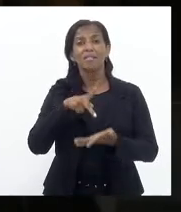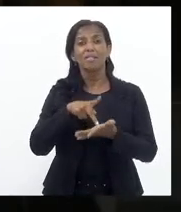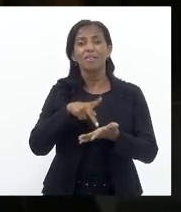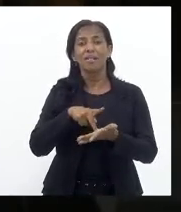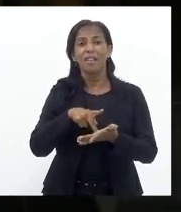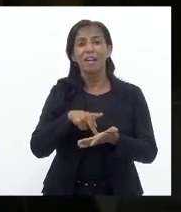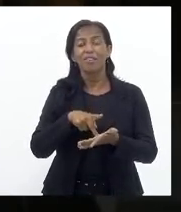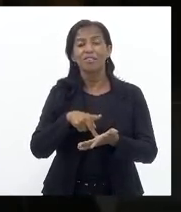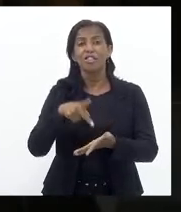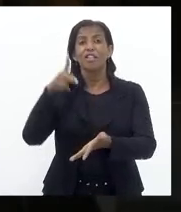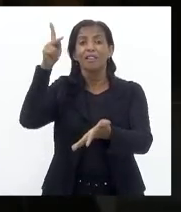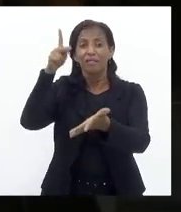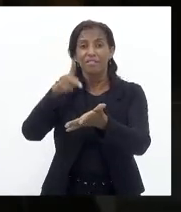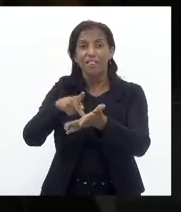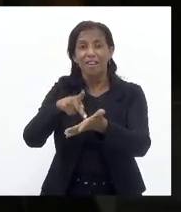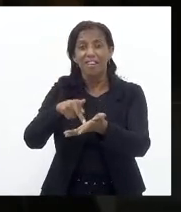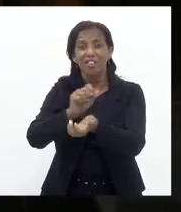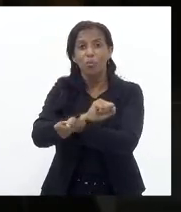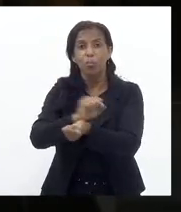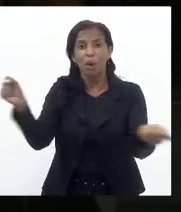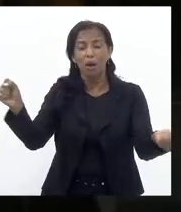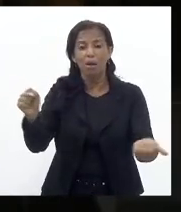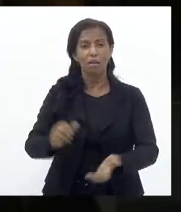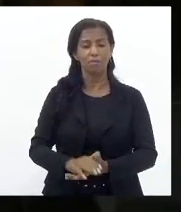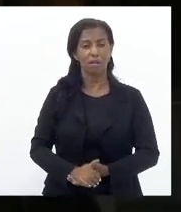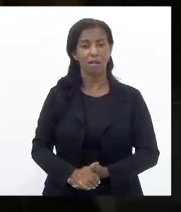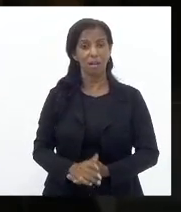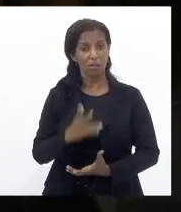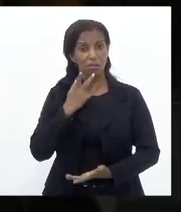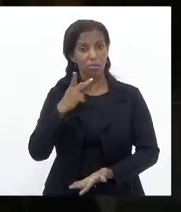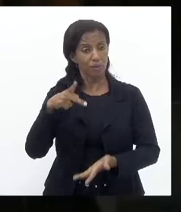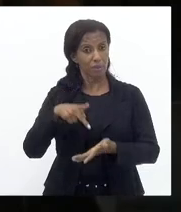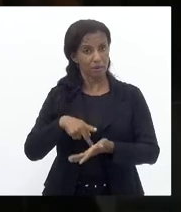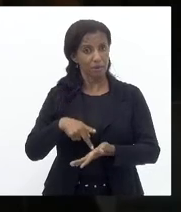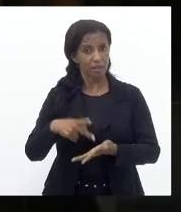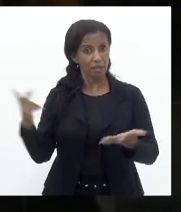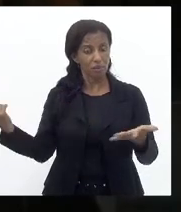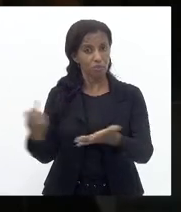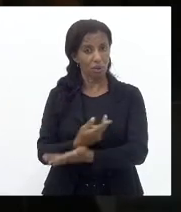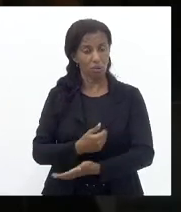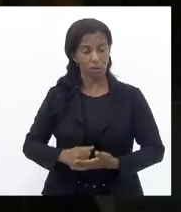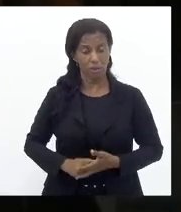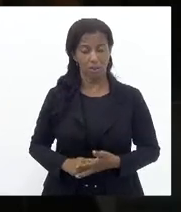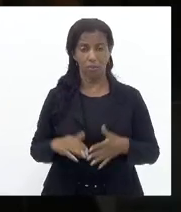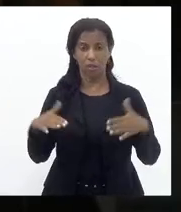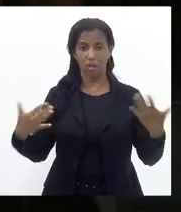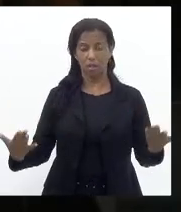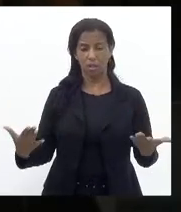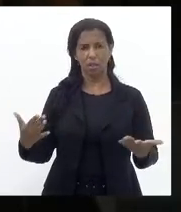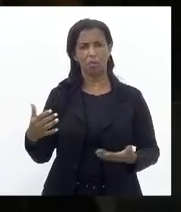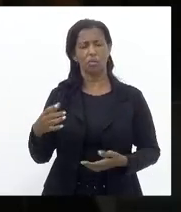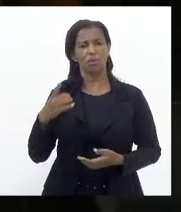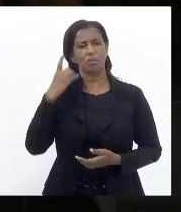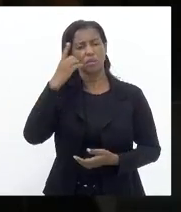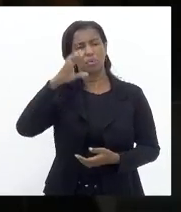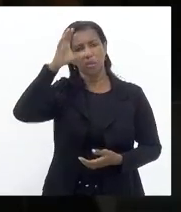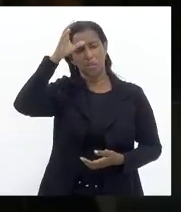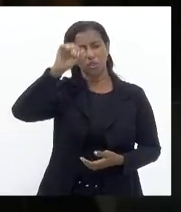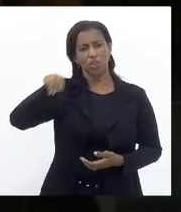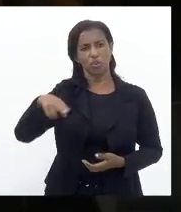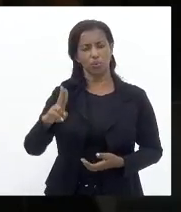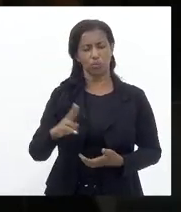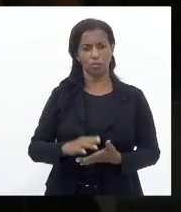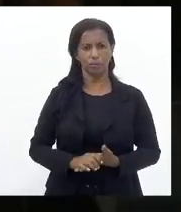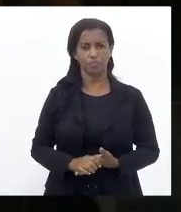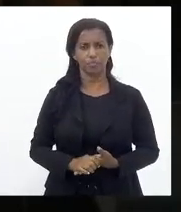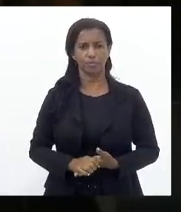Vos libertará Eu estou expondo aqui A verdade Dos fatos Então deputado A tia Ju Para concluir Quero dizer